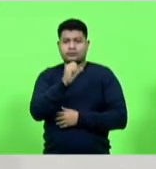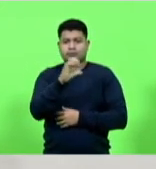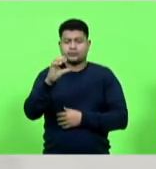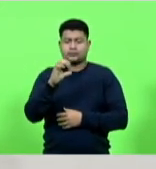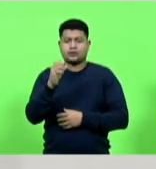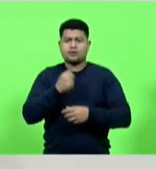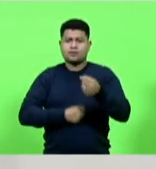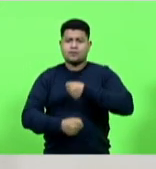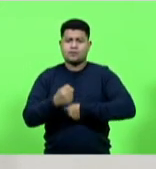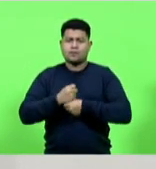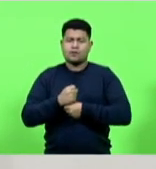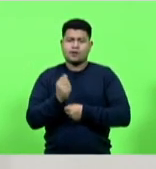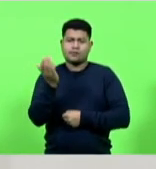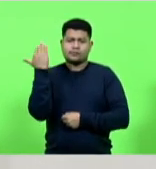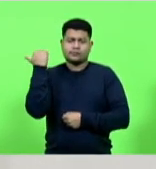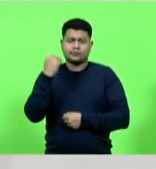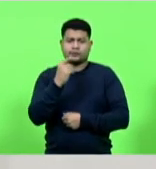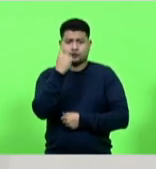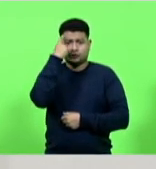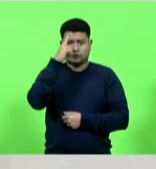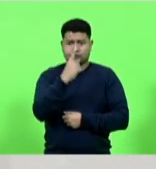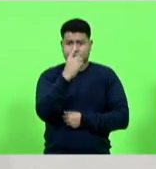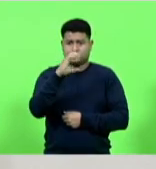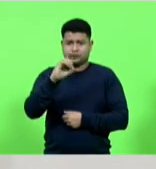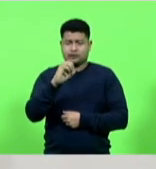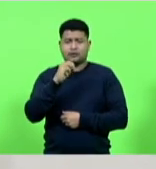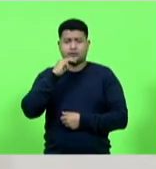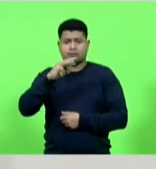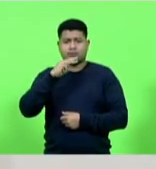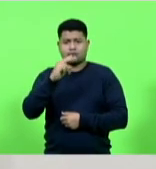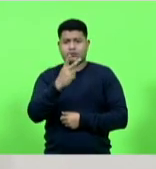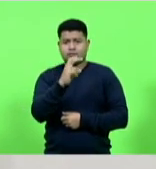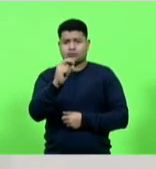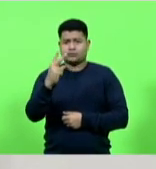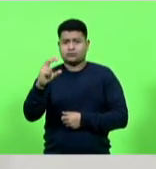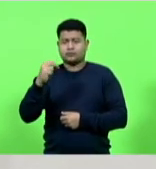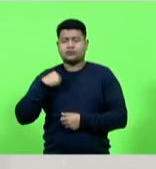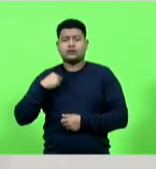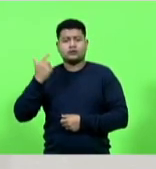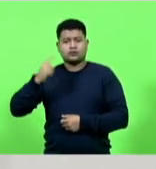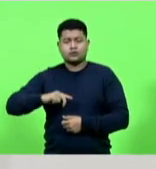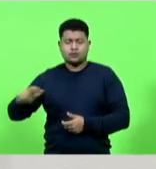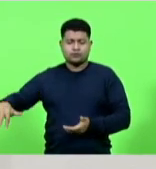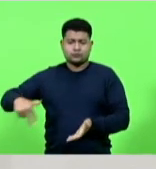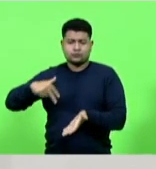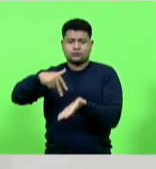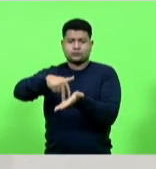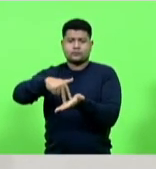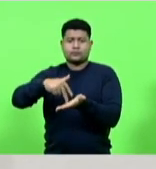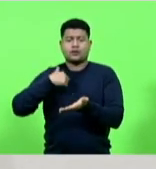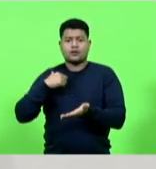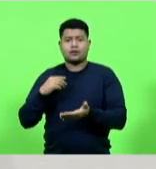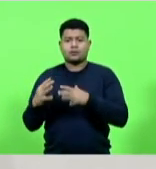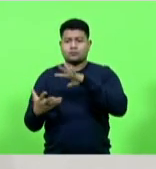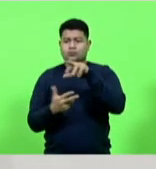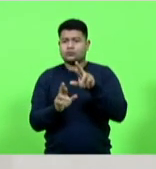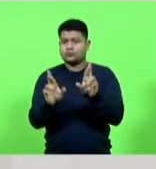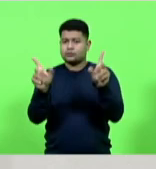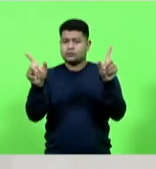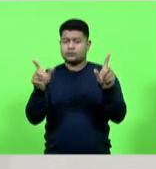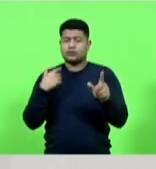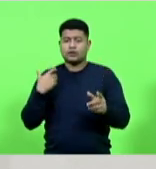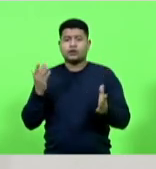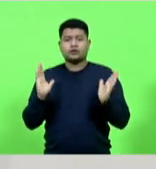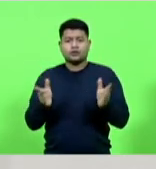ano atrás em 10 de março de 2020 quando estive aqui para o mesmo compromisso anual o mundo era outro naquele momento já